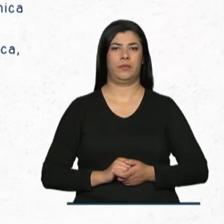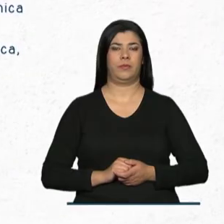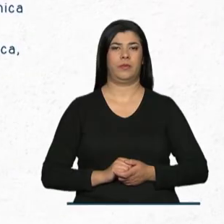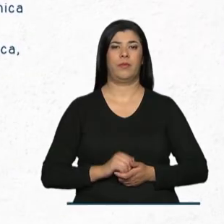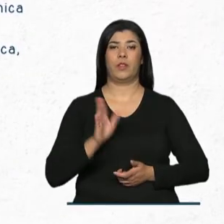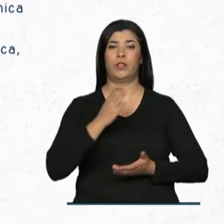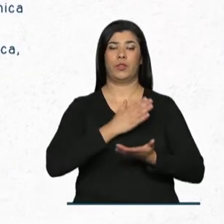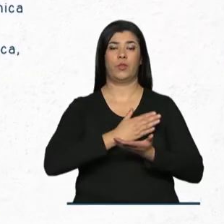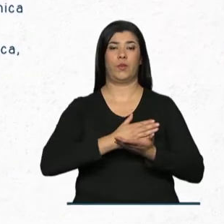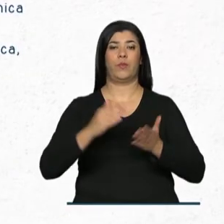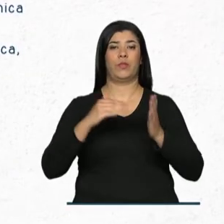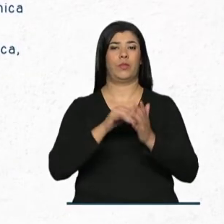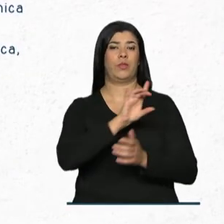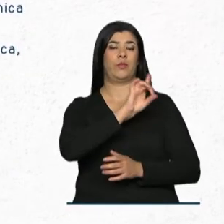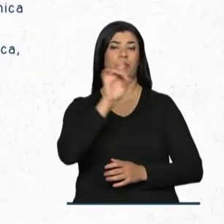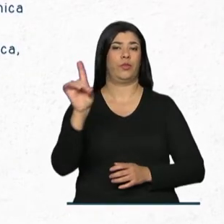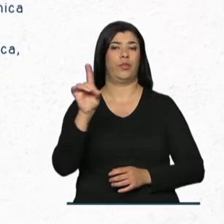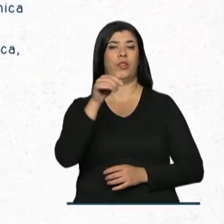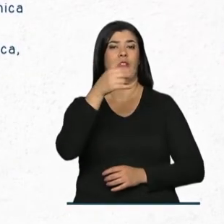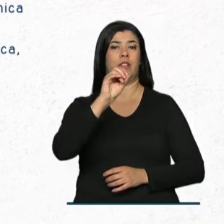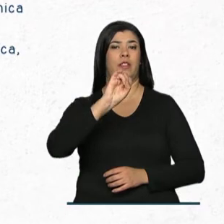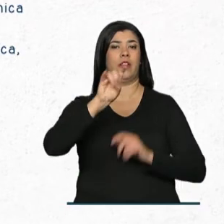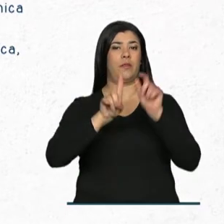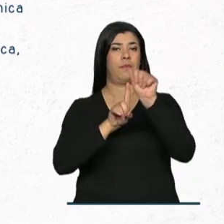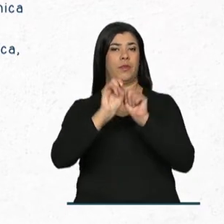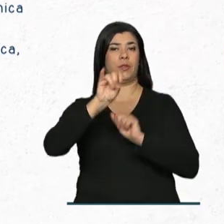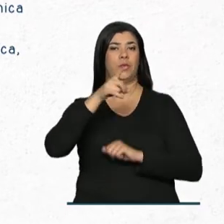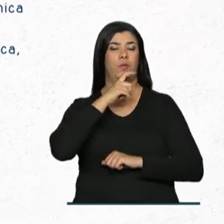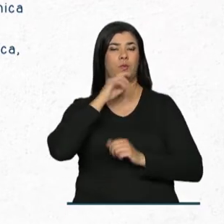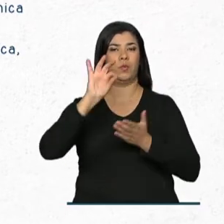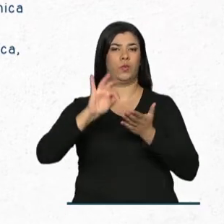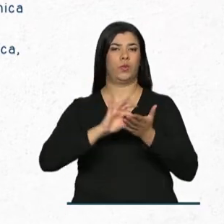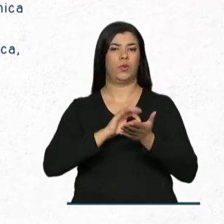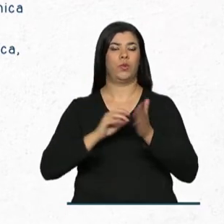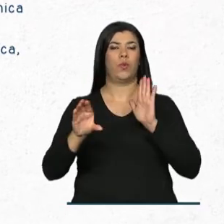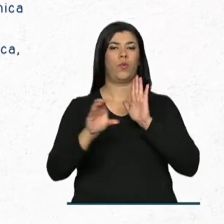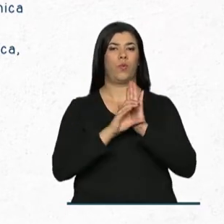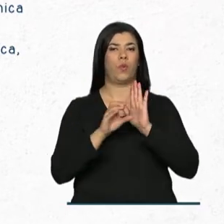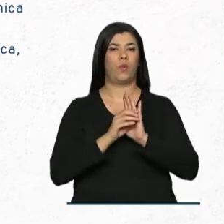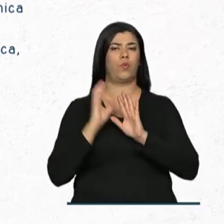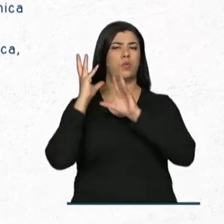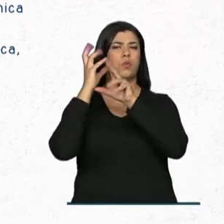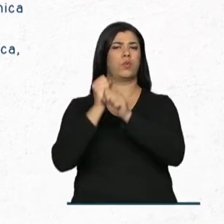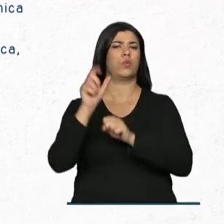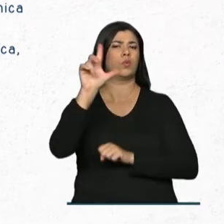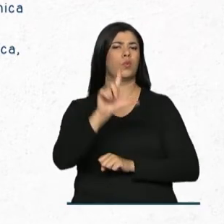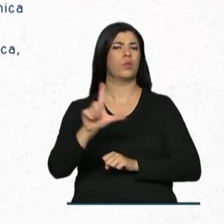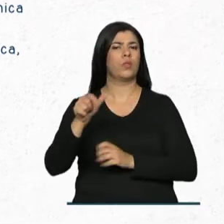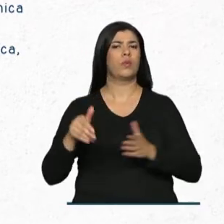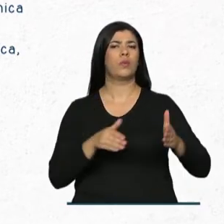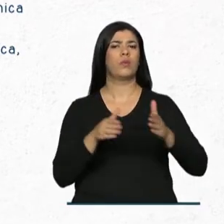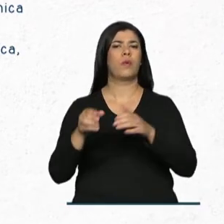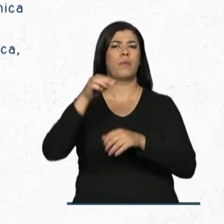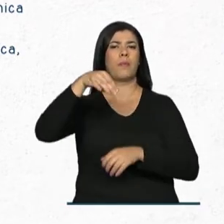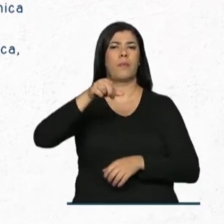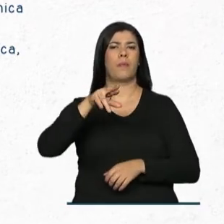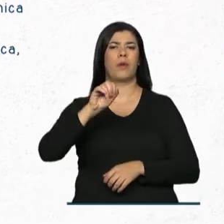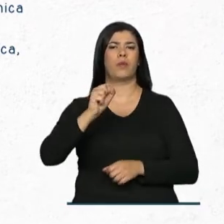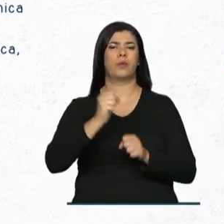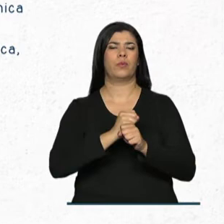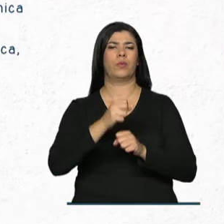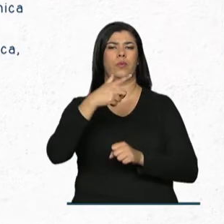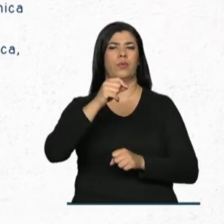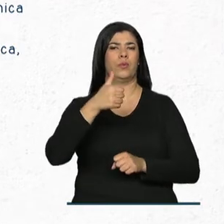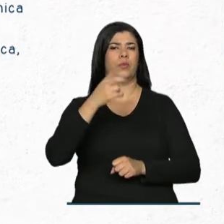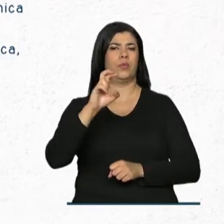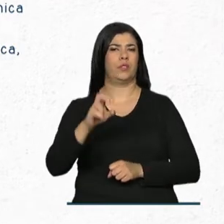Estão abertas até o dia 10 de julho as inscrições ao concurso histórico literário Caminhos do Mercosul 2015, que